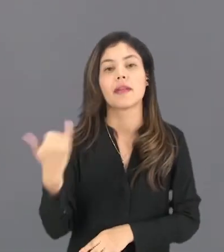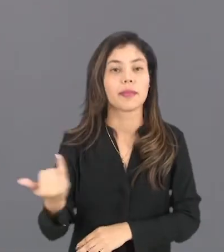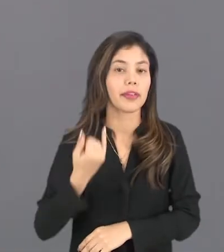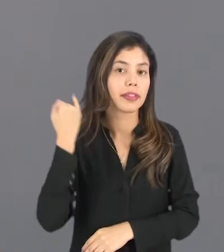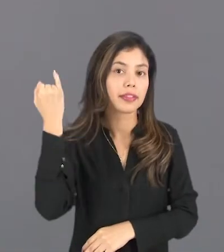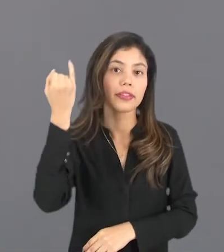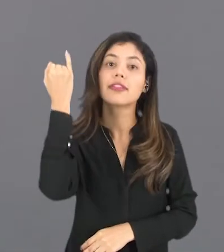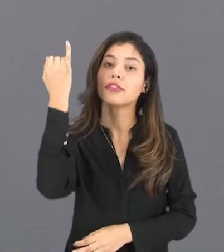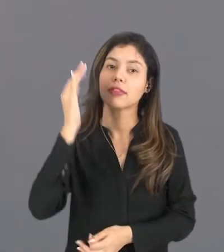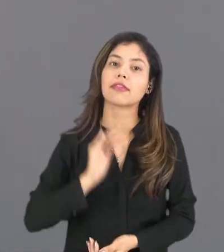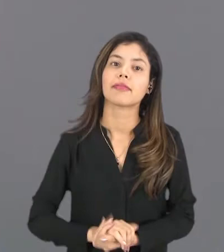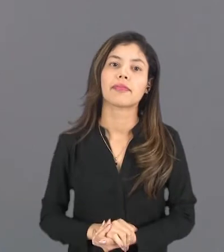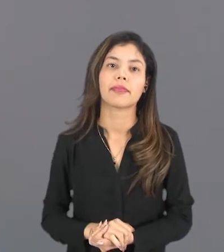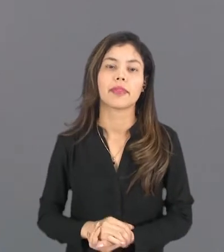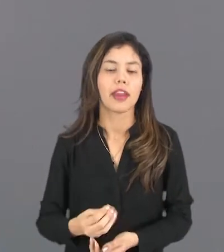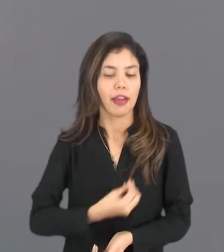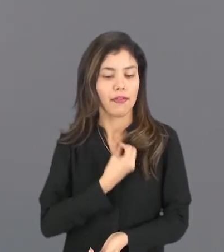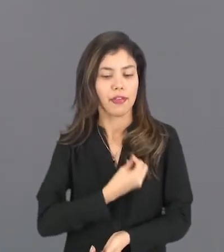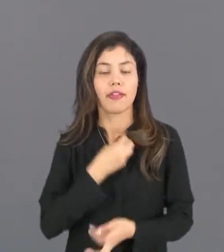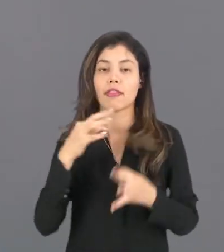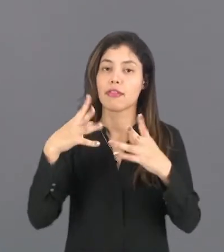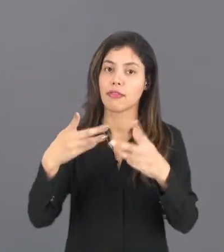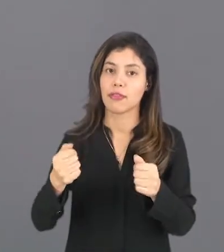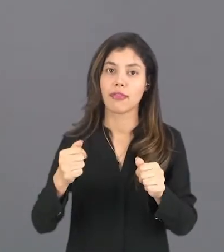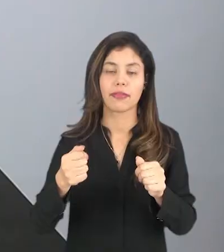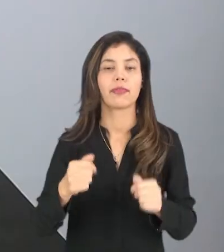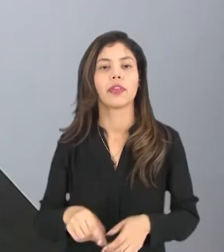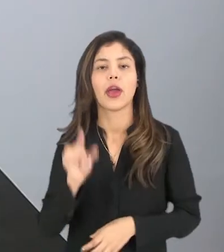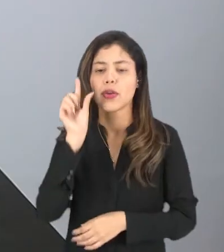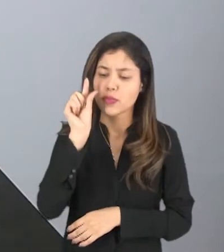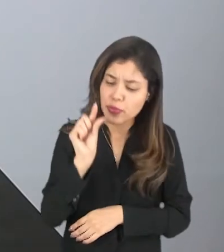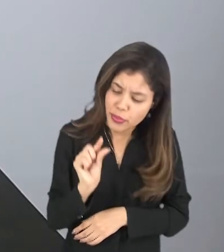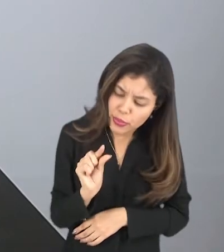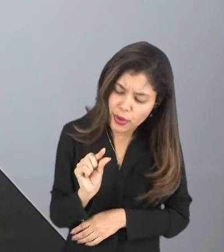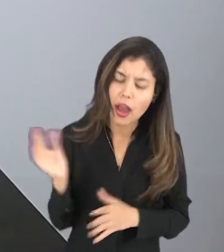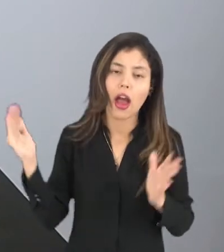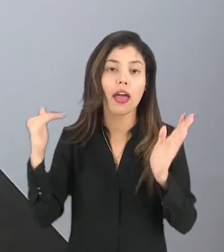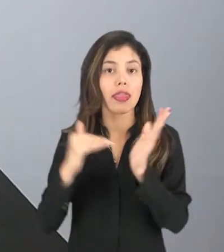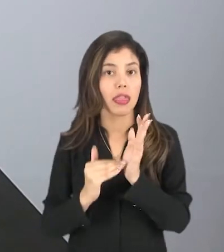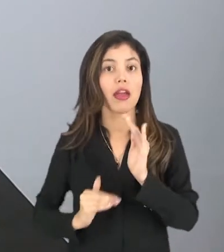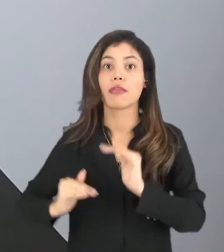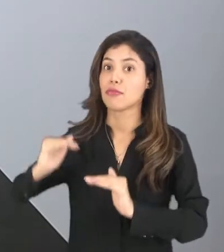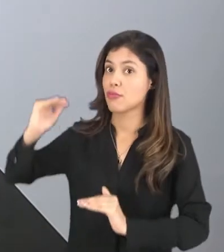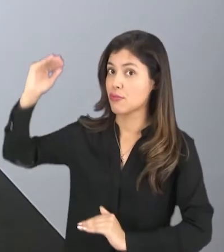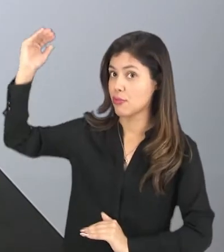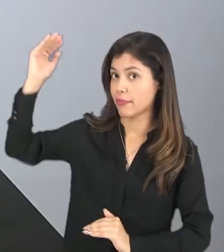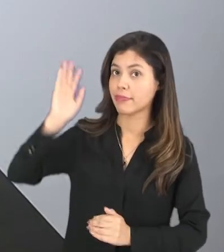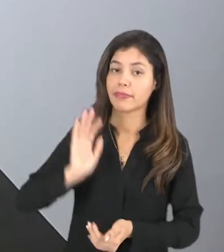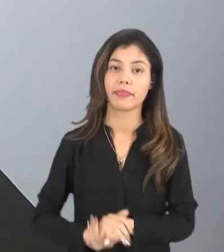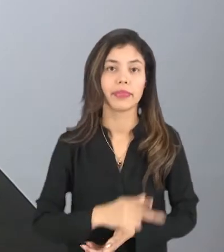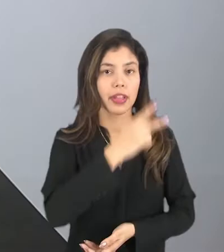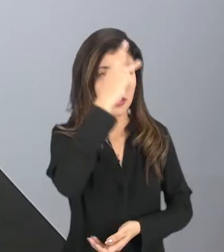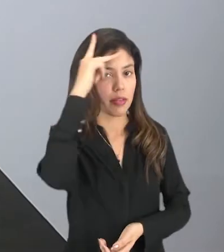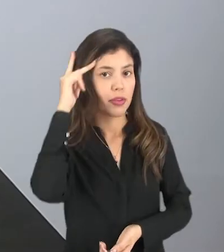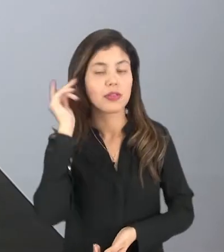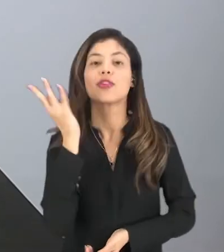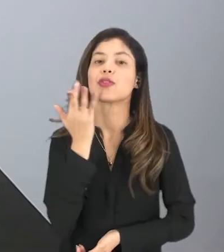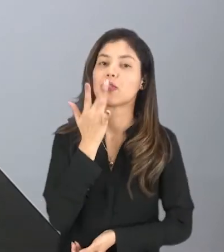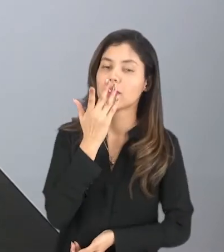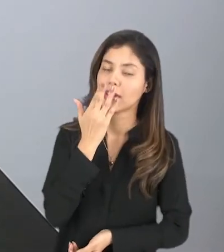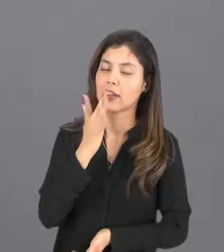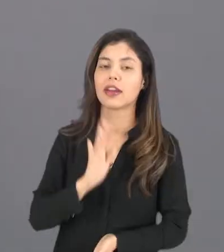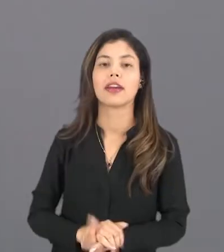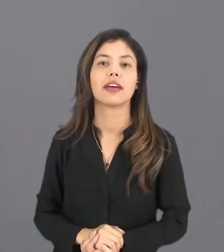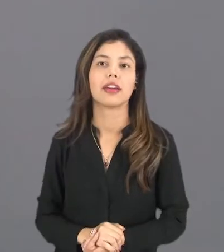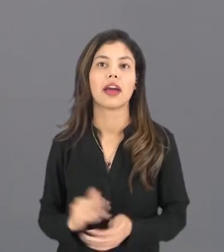importante para a boa convivência de todos, desde o pequenininho ao maior, desde as pessoas coloridas